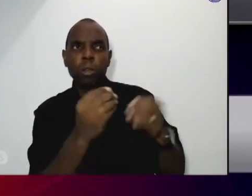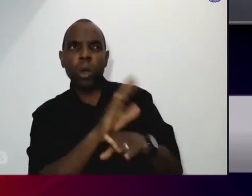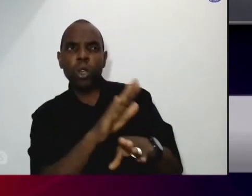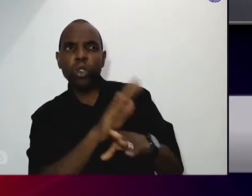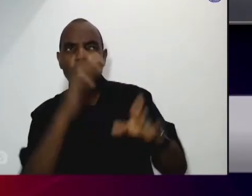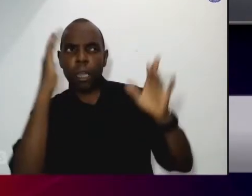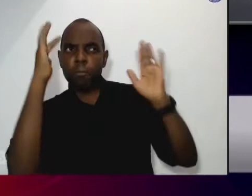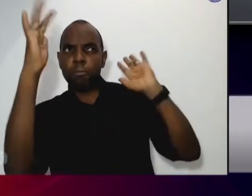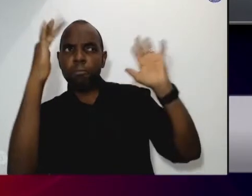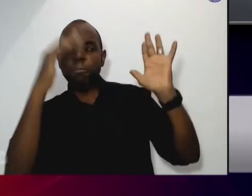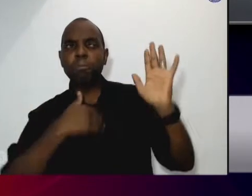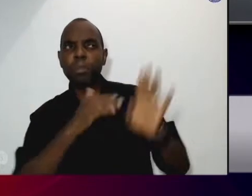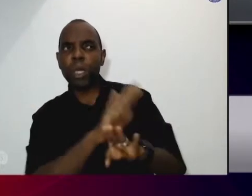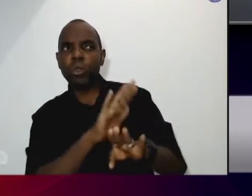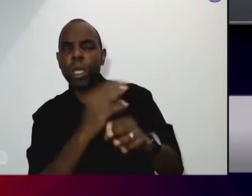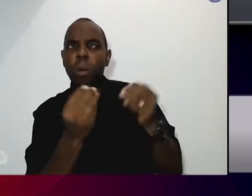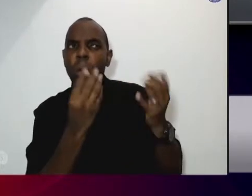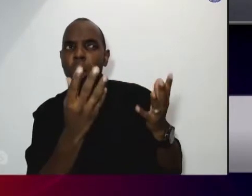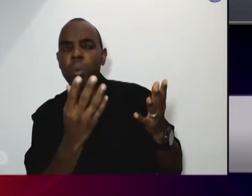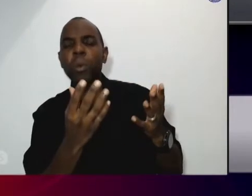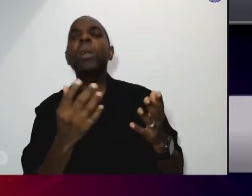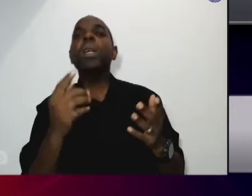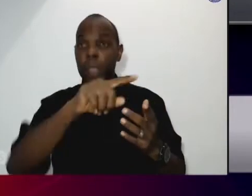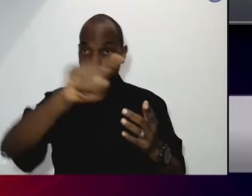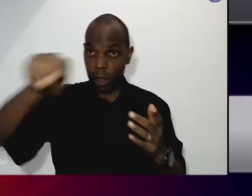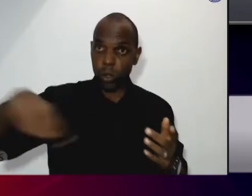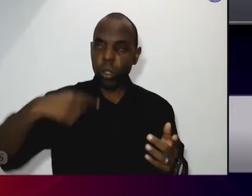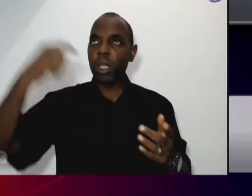devemos nos preocupar em ter.